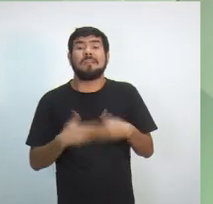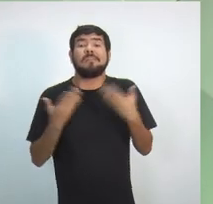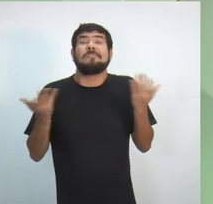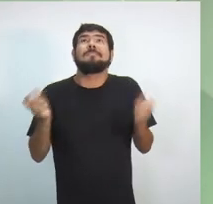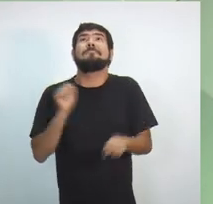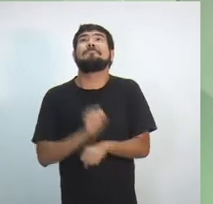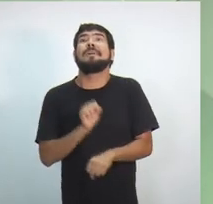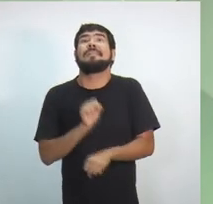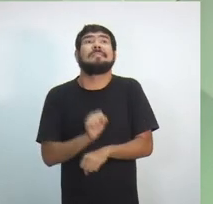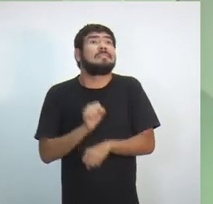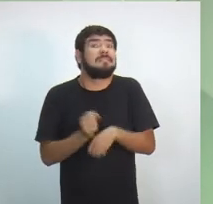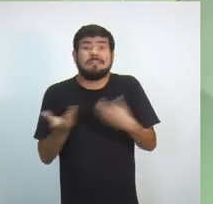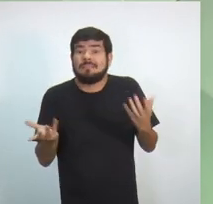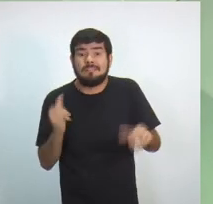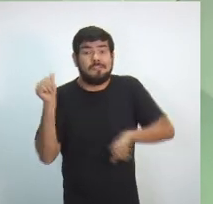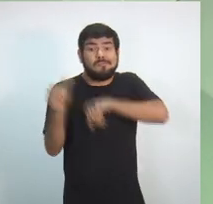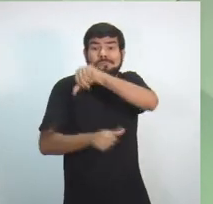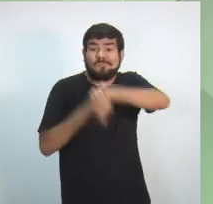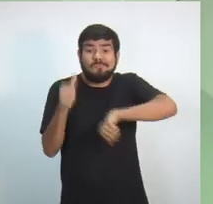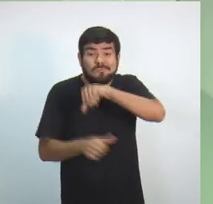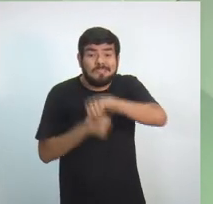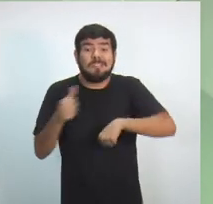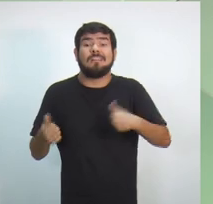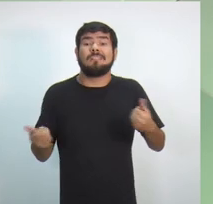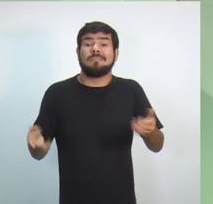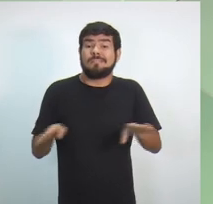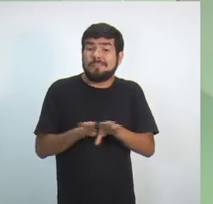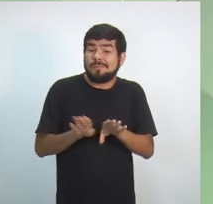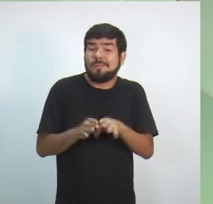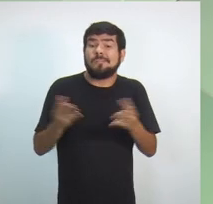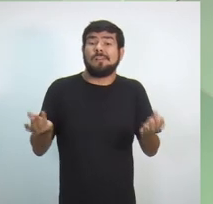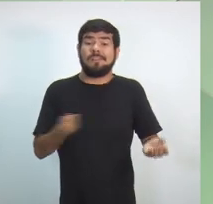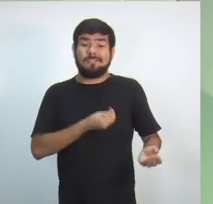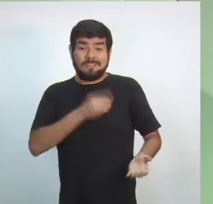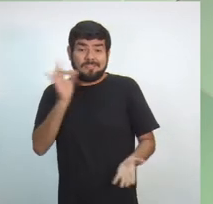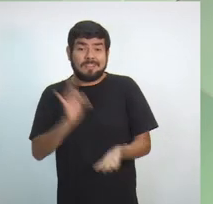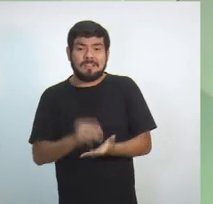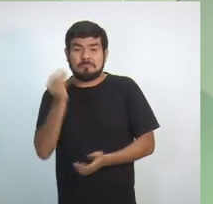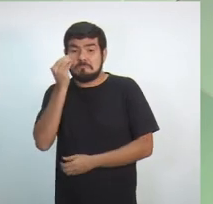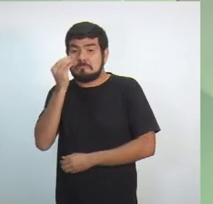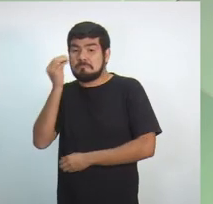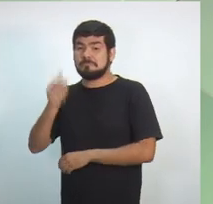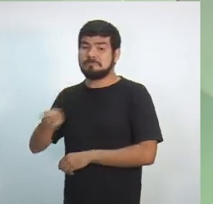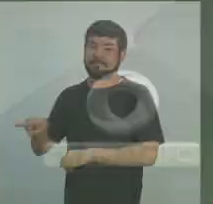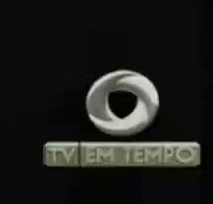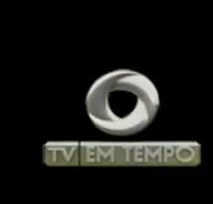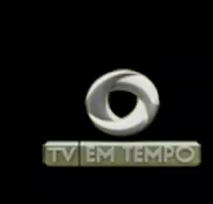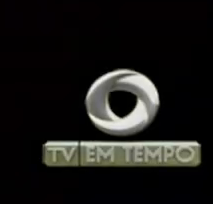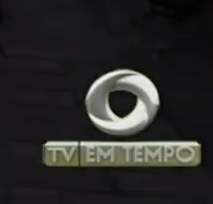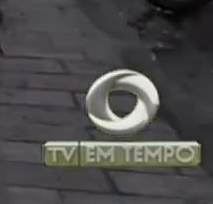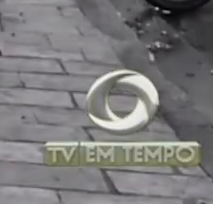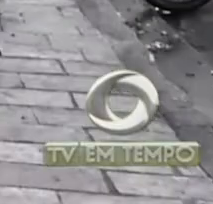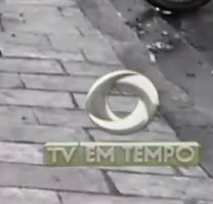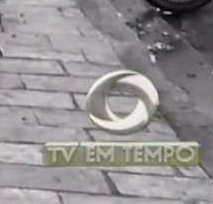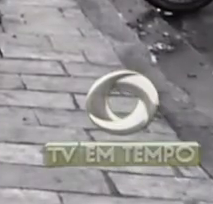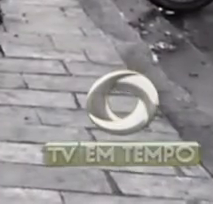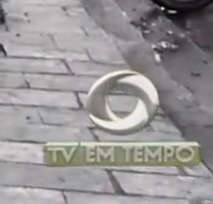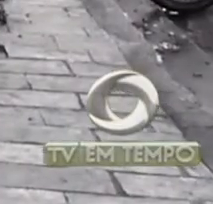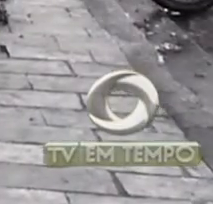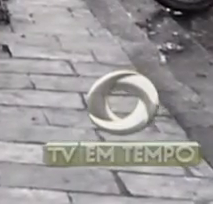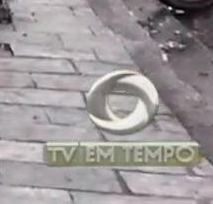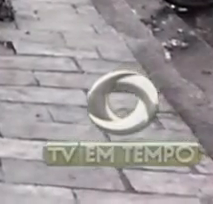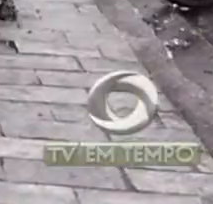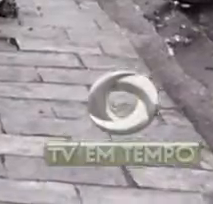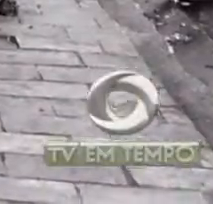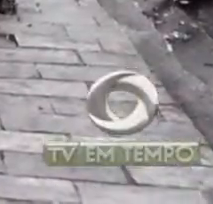esperança dessas pessoas e qual é a situação real do desemprego no Amazonas? Vamos ver na reportagem. Já fui para três